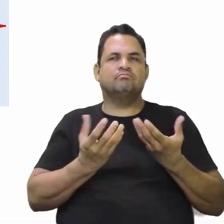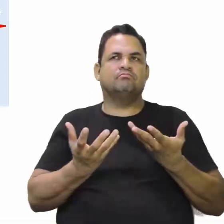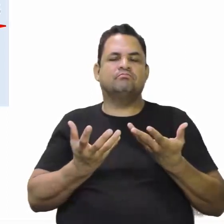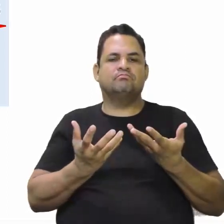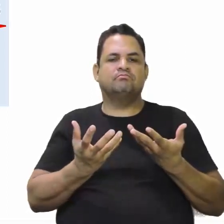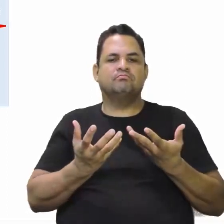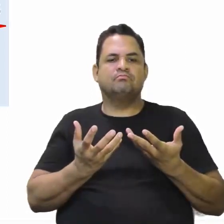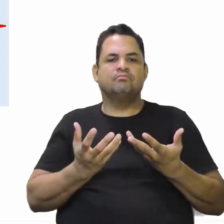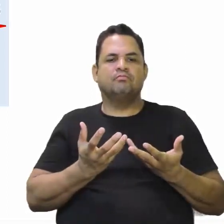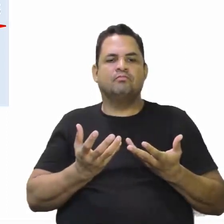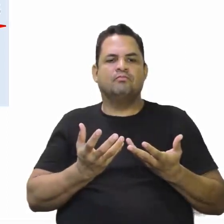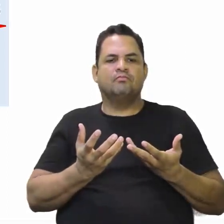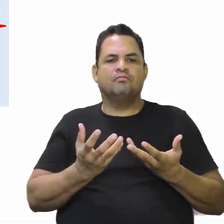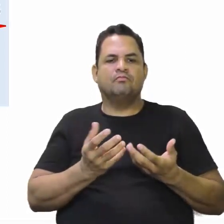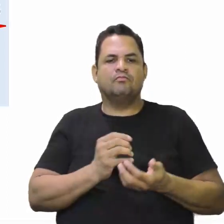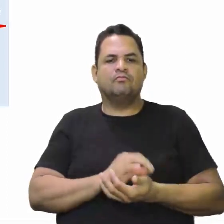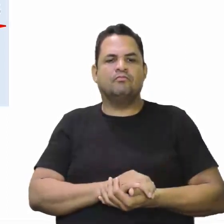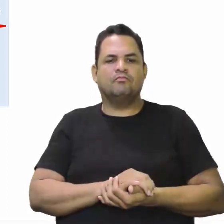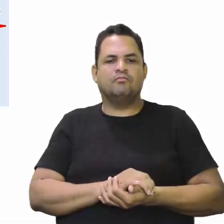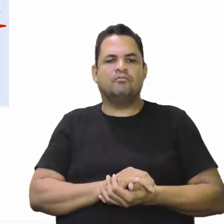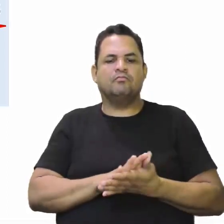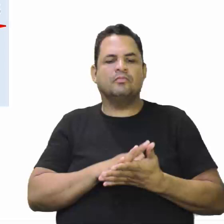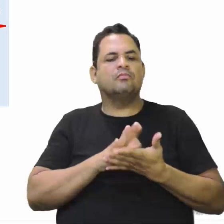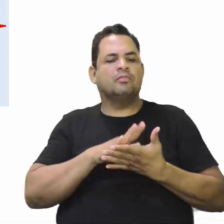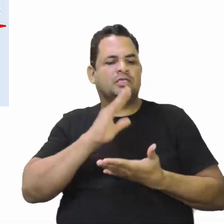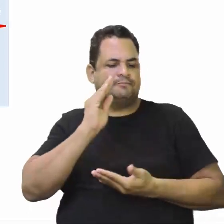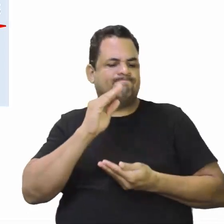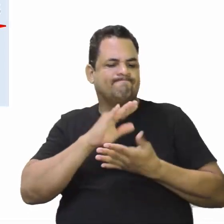branda.